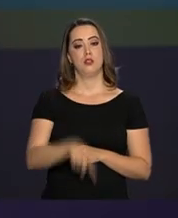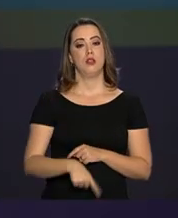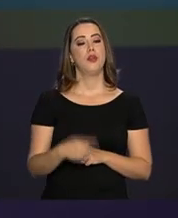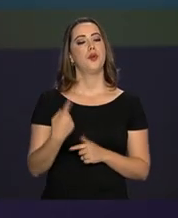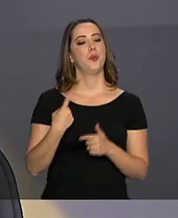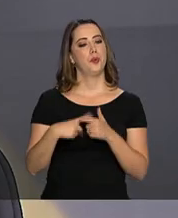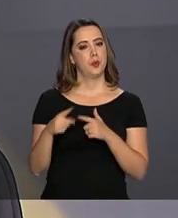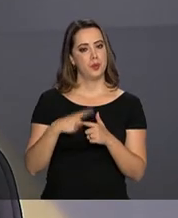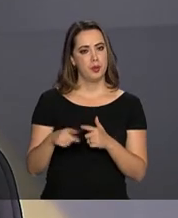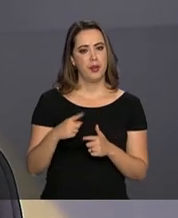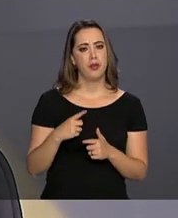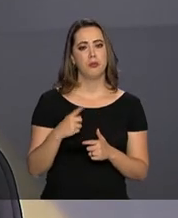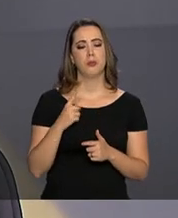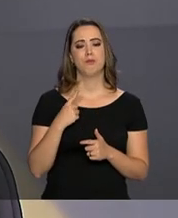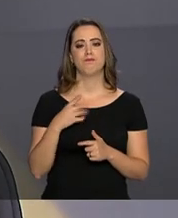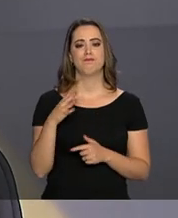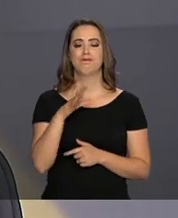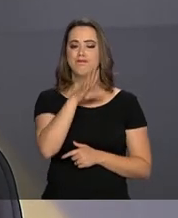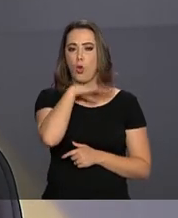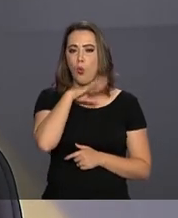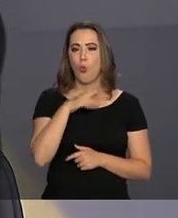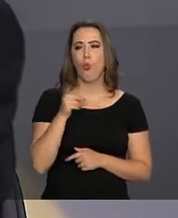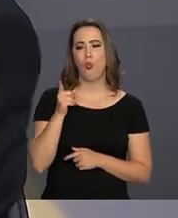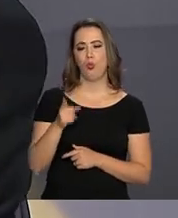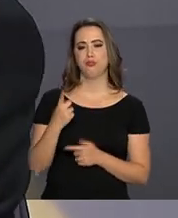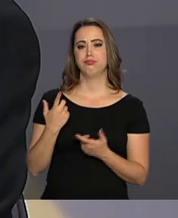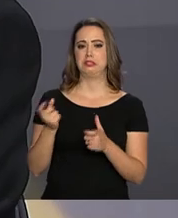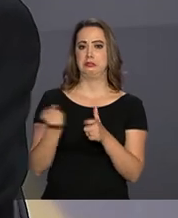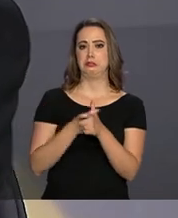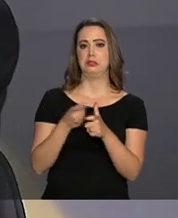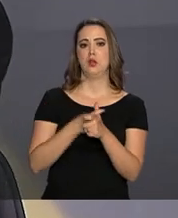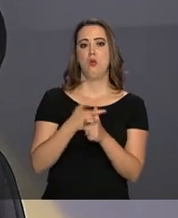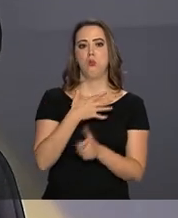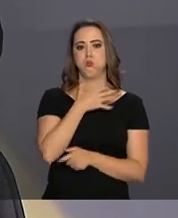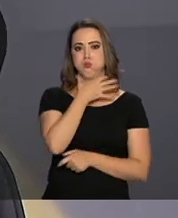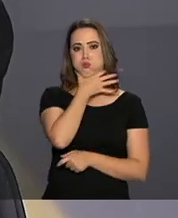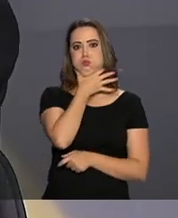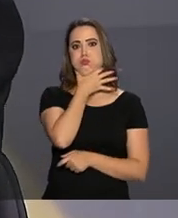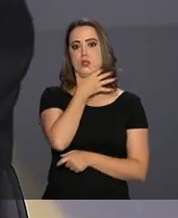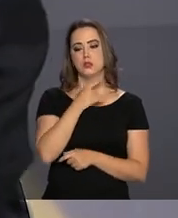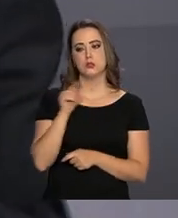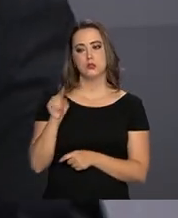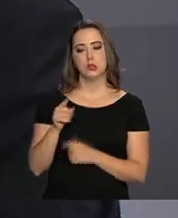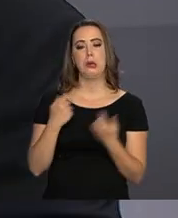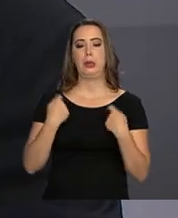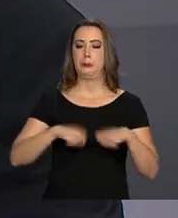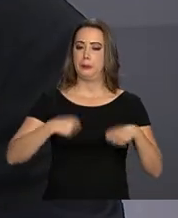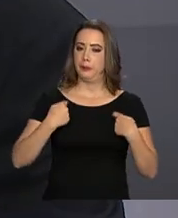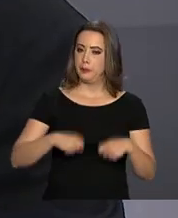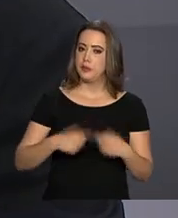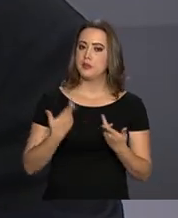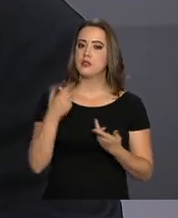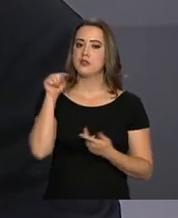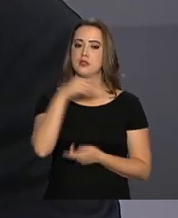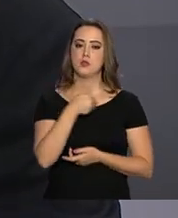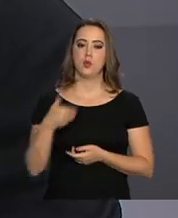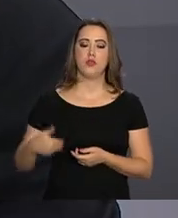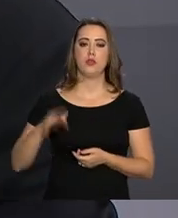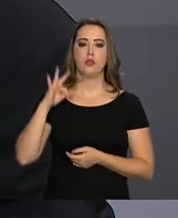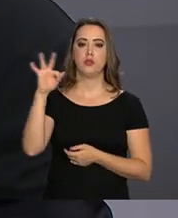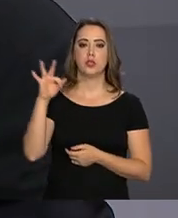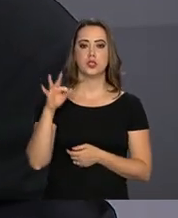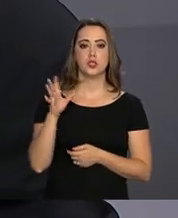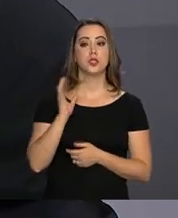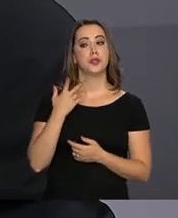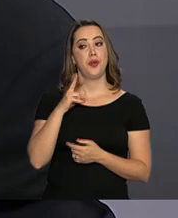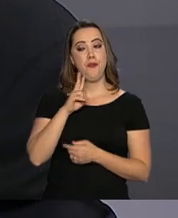é muito ruim, é muito problemática. Isso é um problema, é uma questão que o governo federal vai ter que